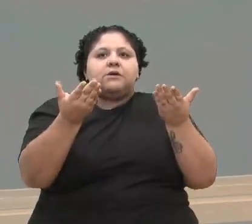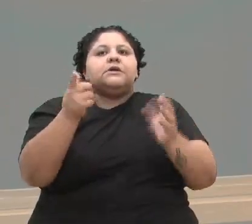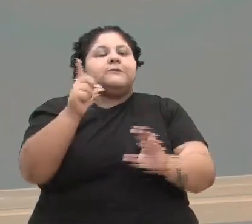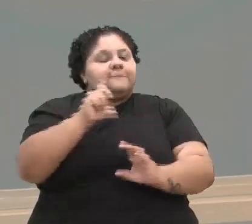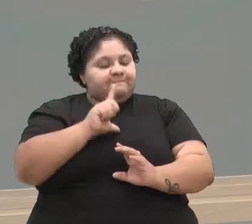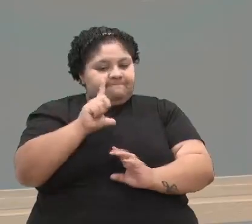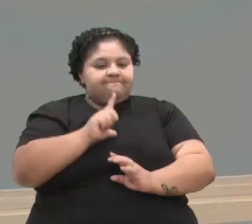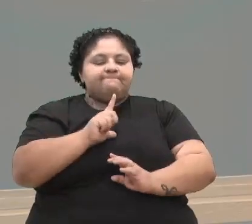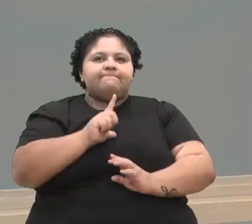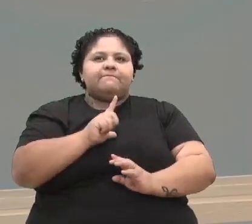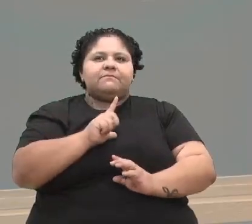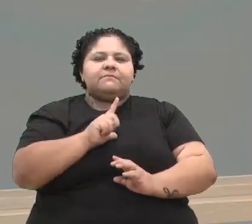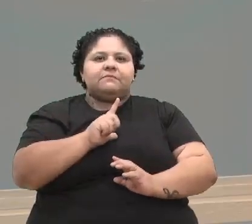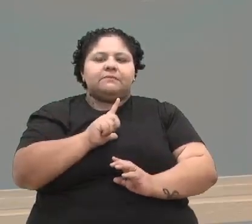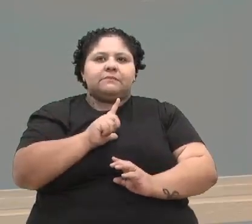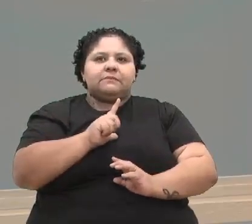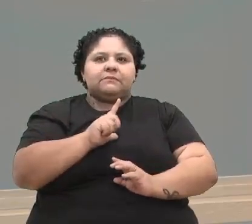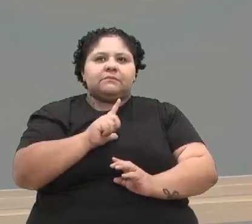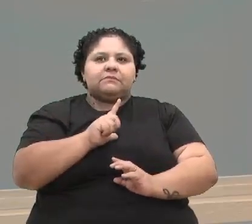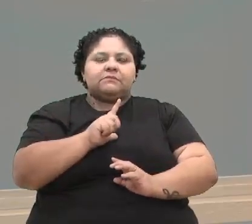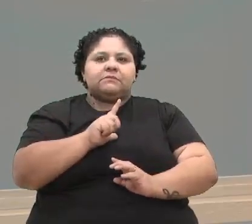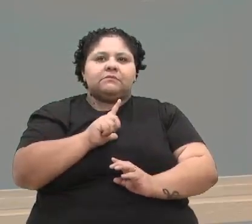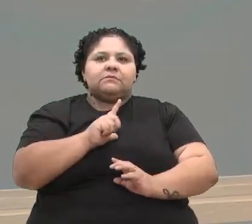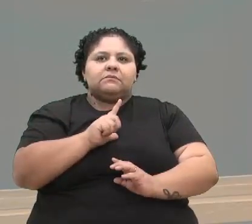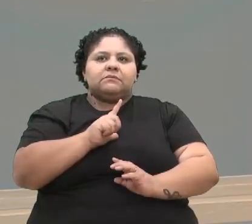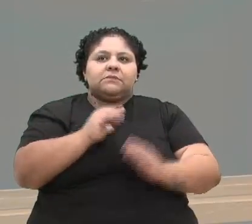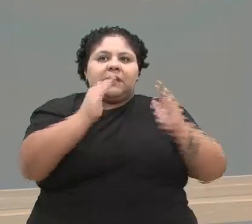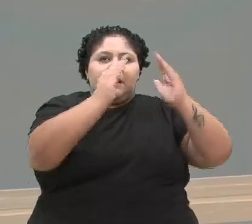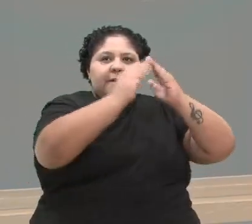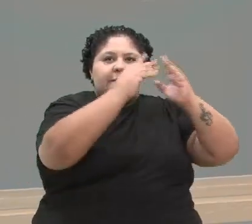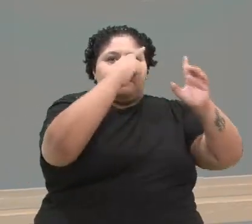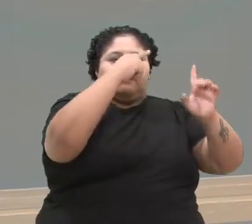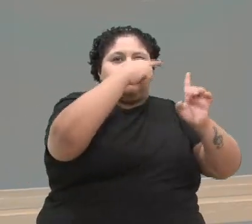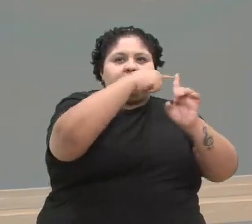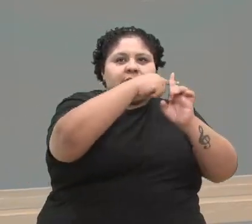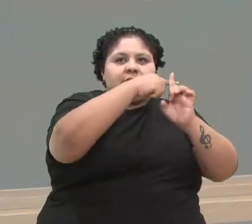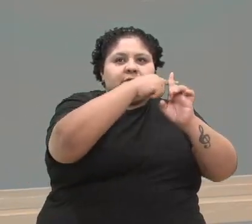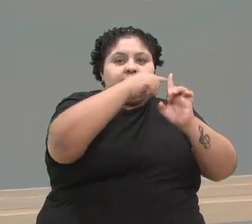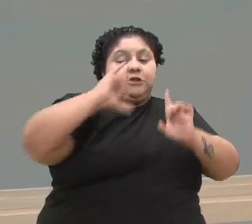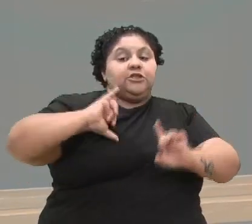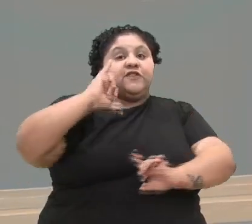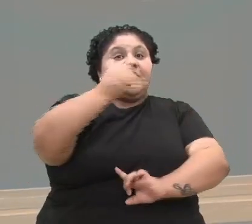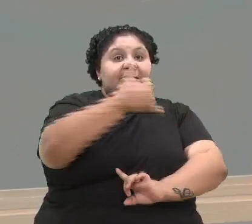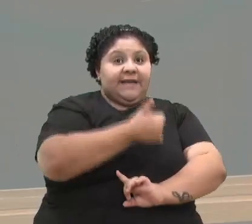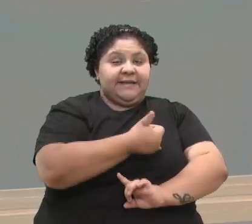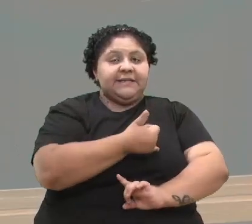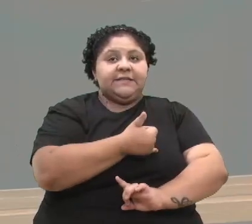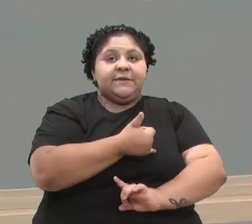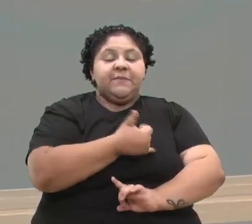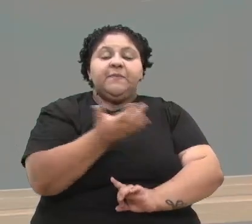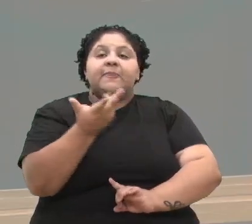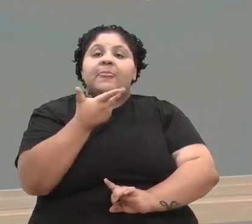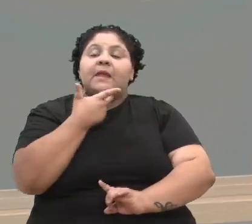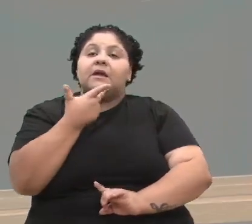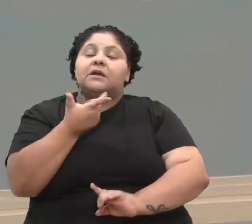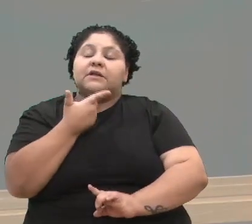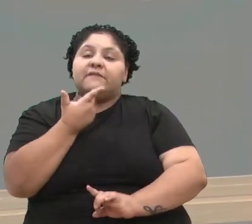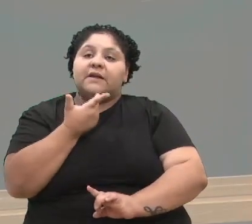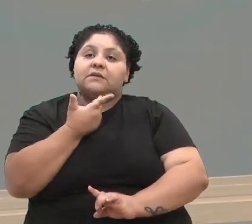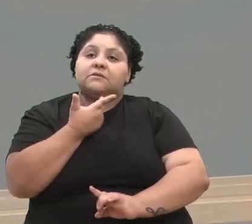parte da paróquia de Santa de Vacaria, ele diz, né, que